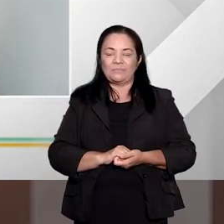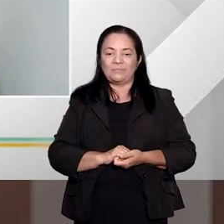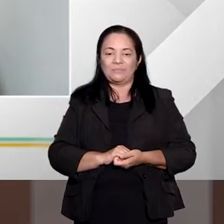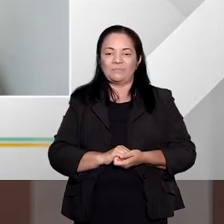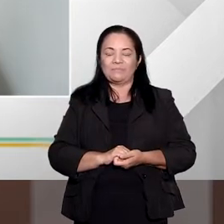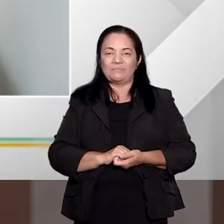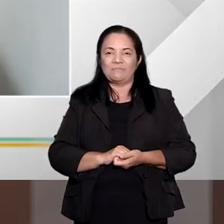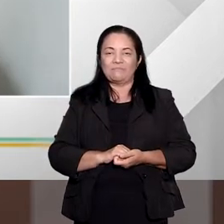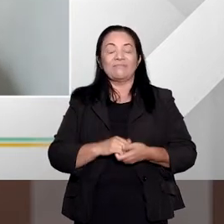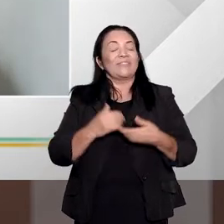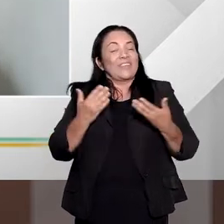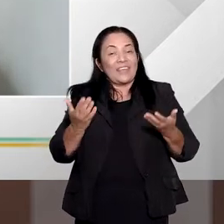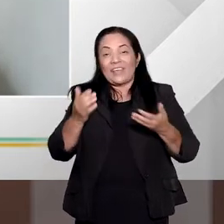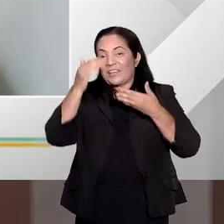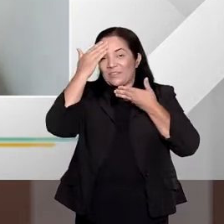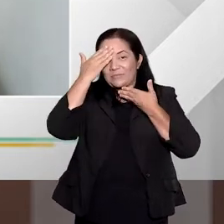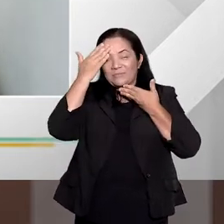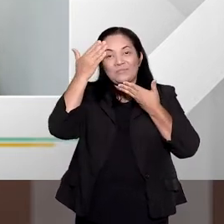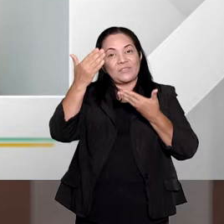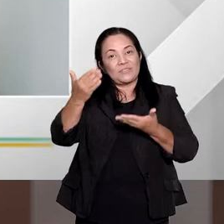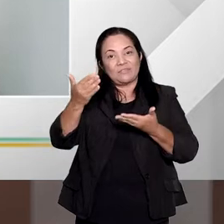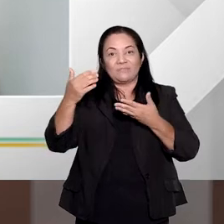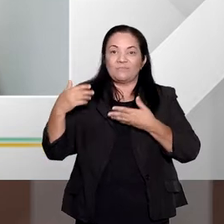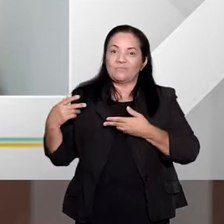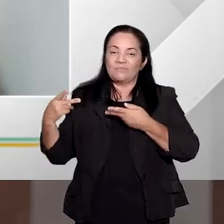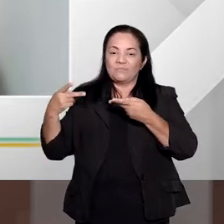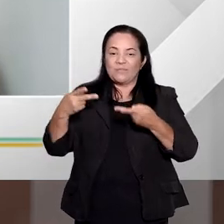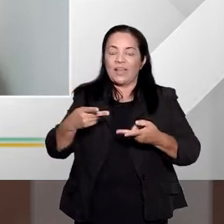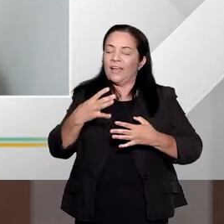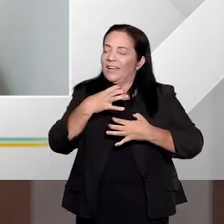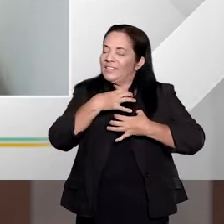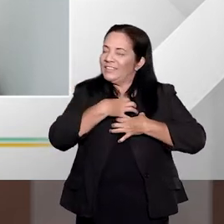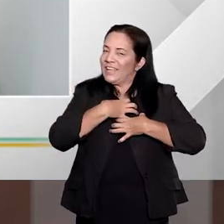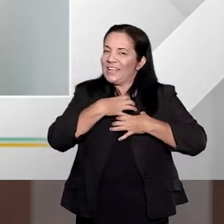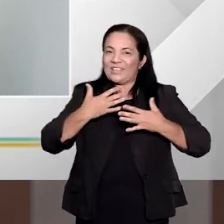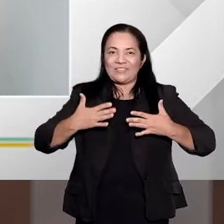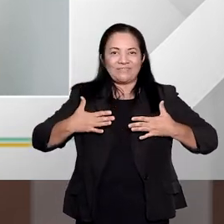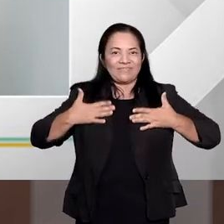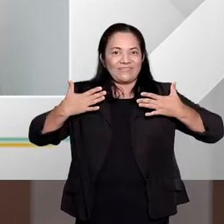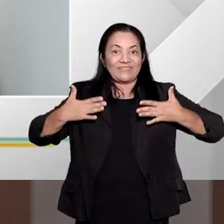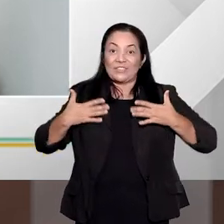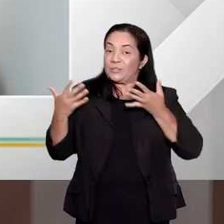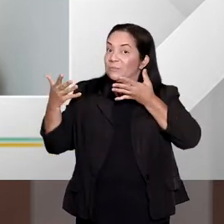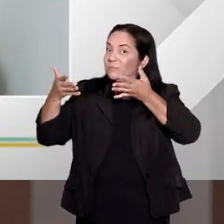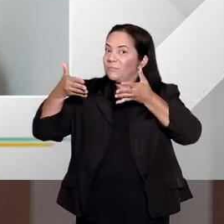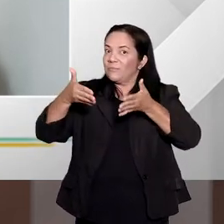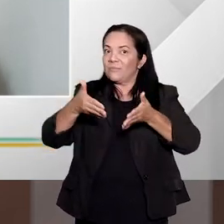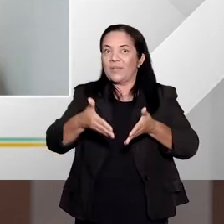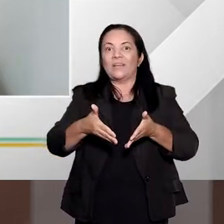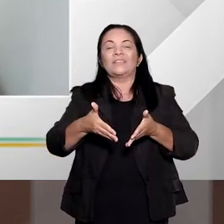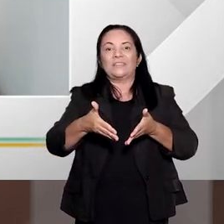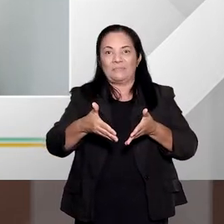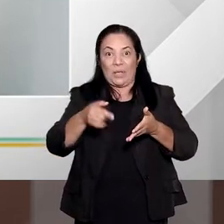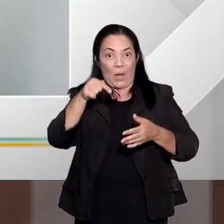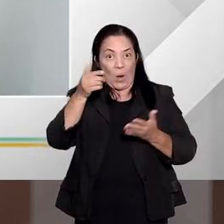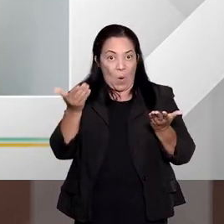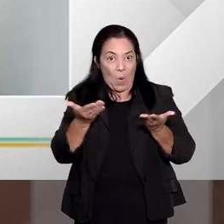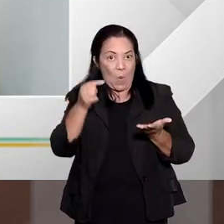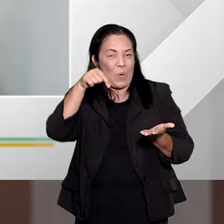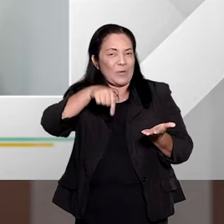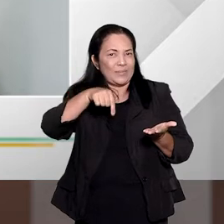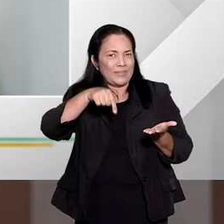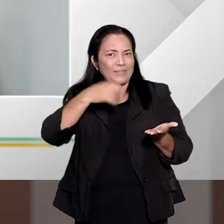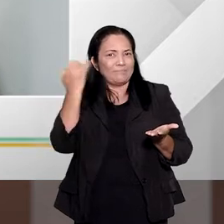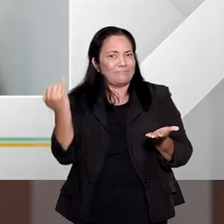Eu que só tenho a agradecer o convite, me sinto muito honrado em participar desse programa, que é